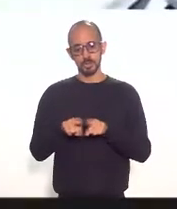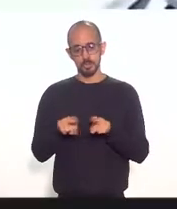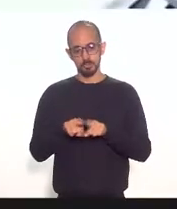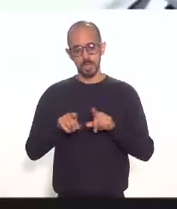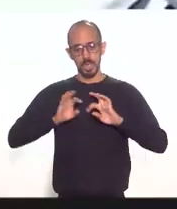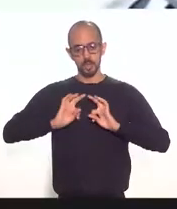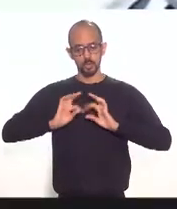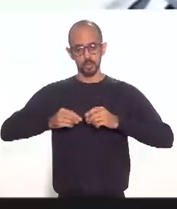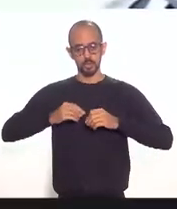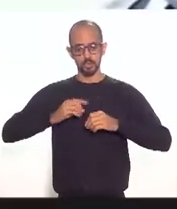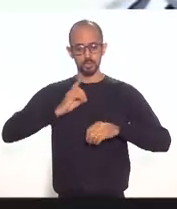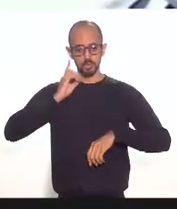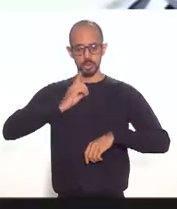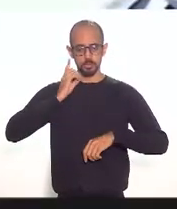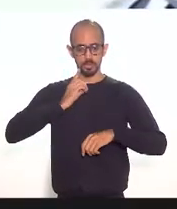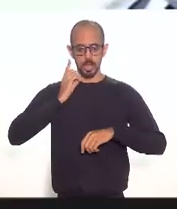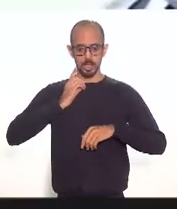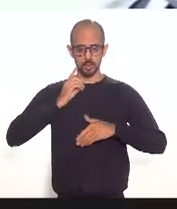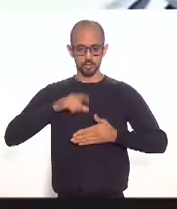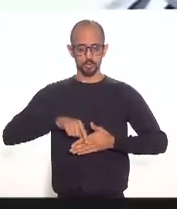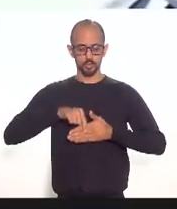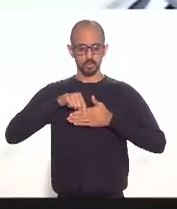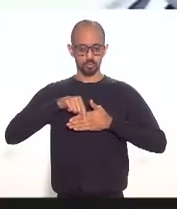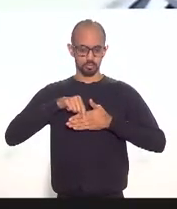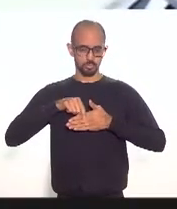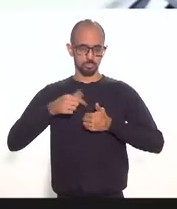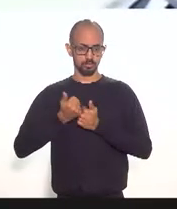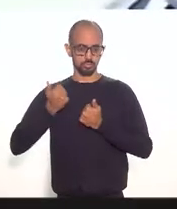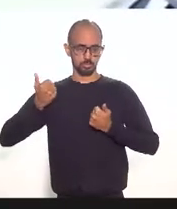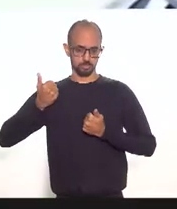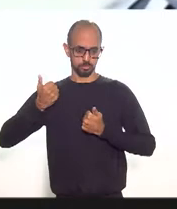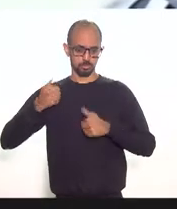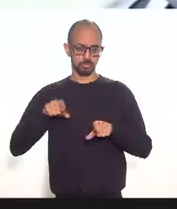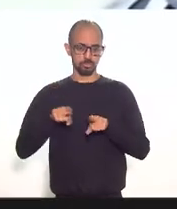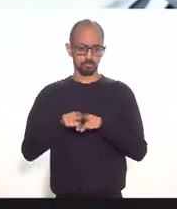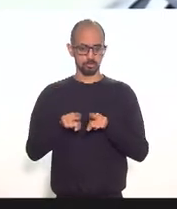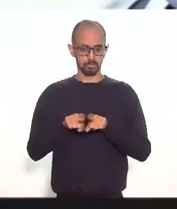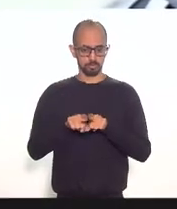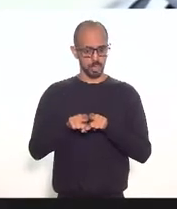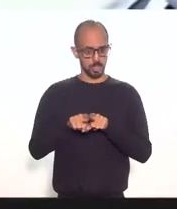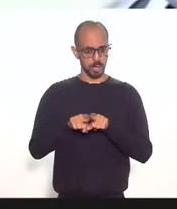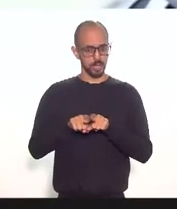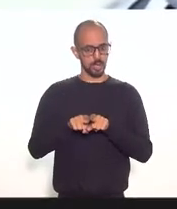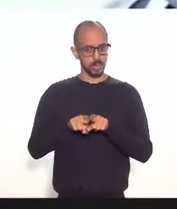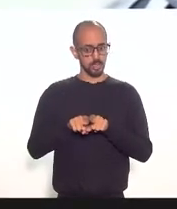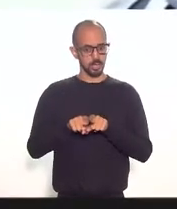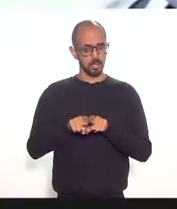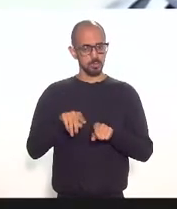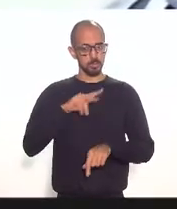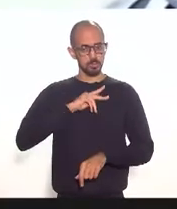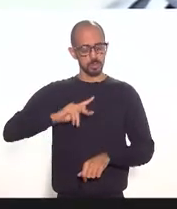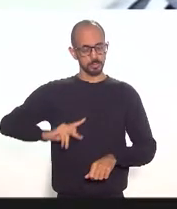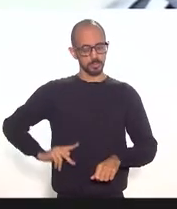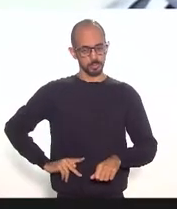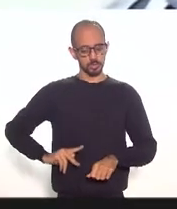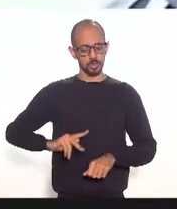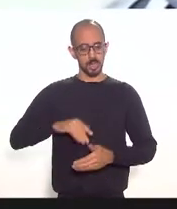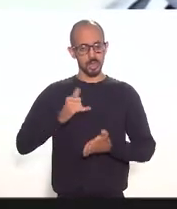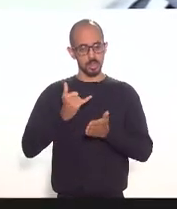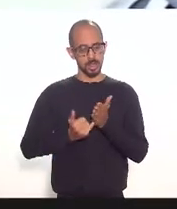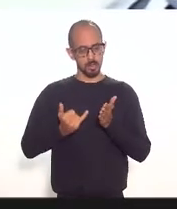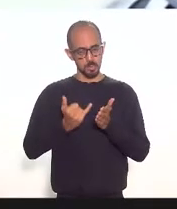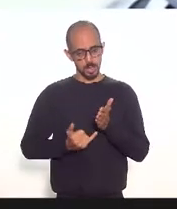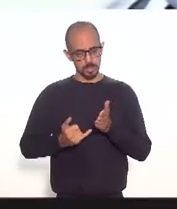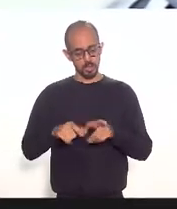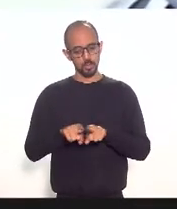os deputados titulares e suplentes pelos respectivos presidentes da Comissão de Tributação e da